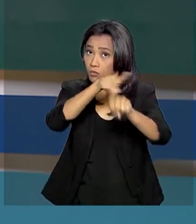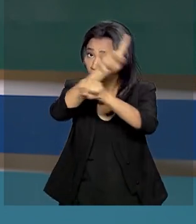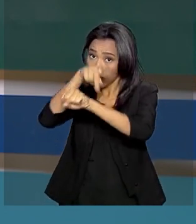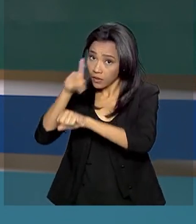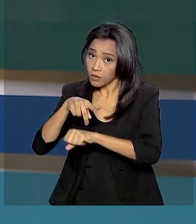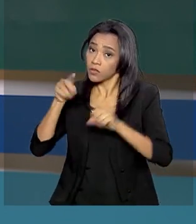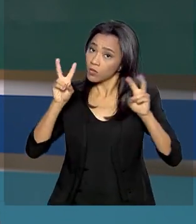sobre esse assunto.